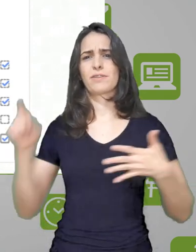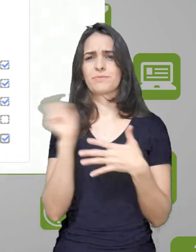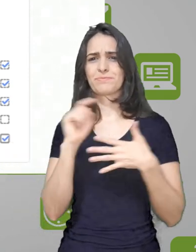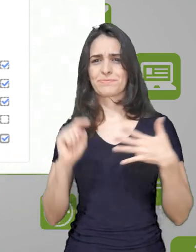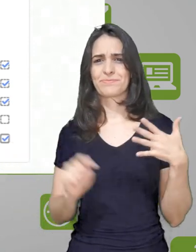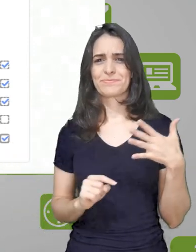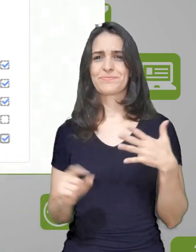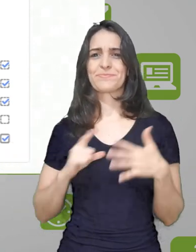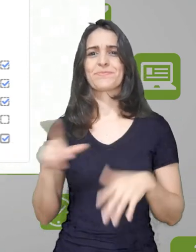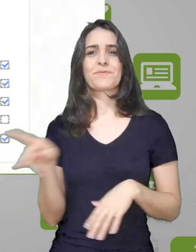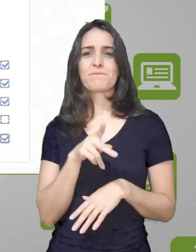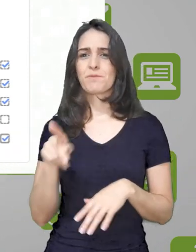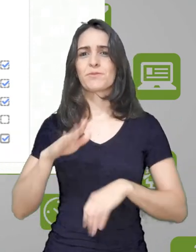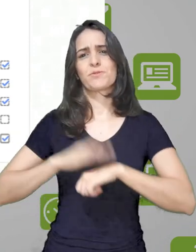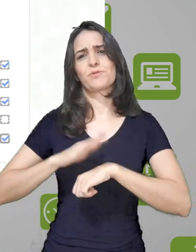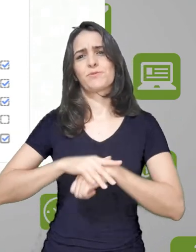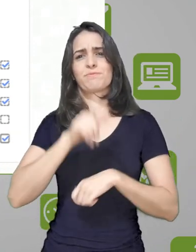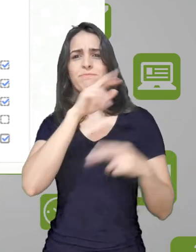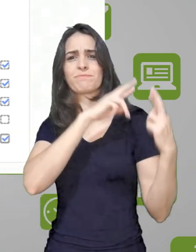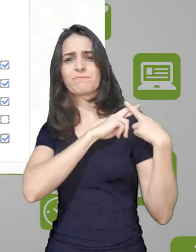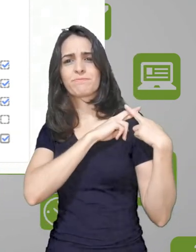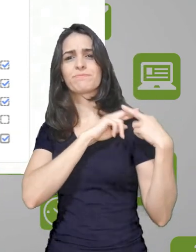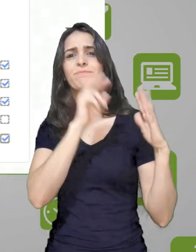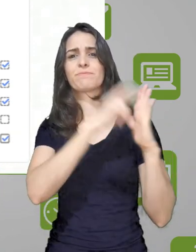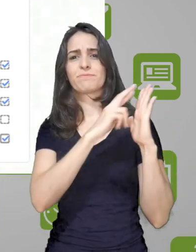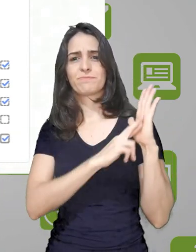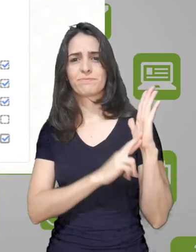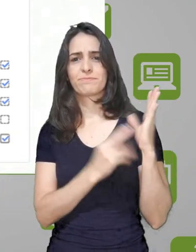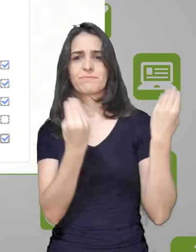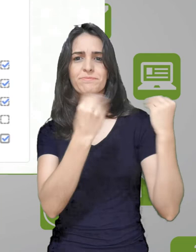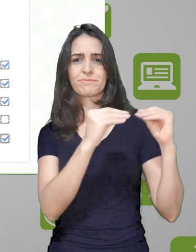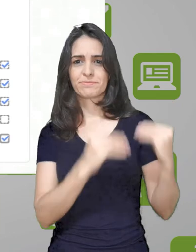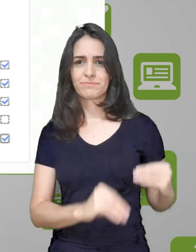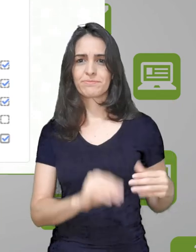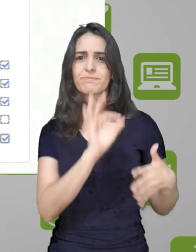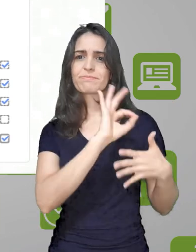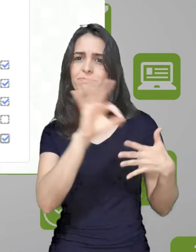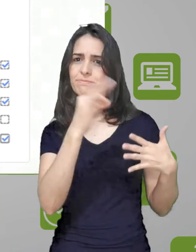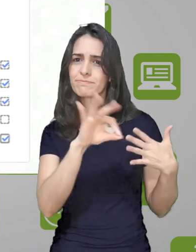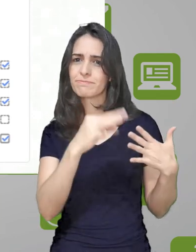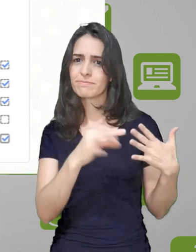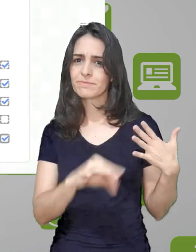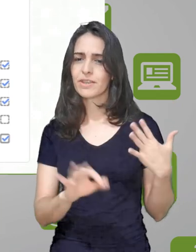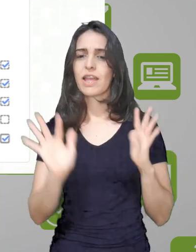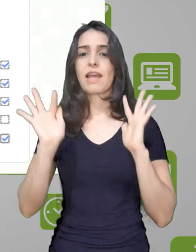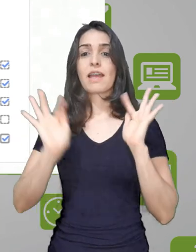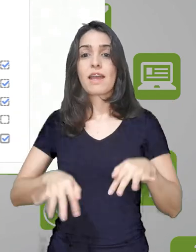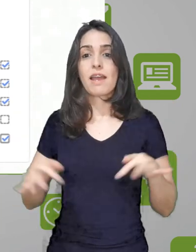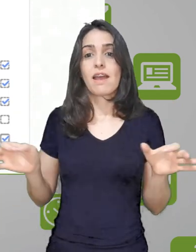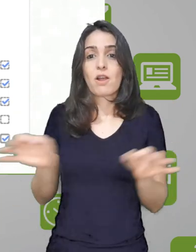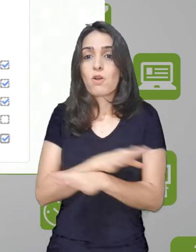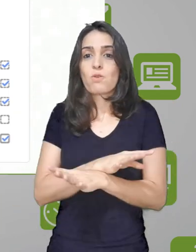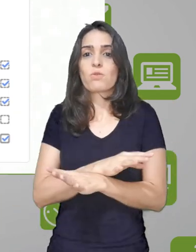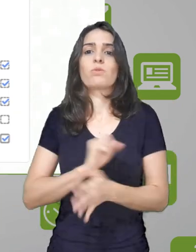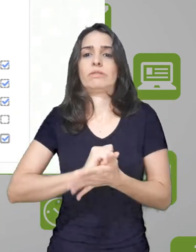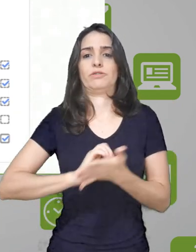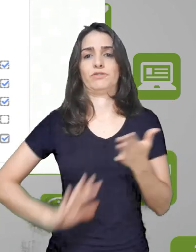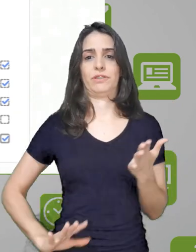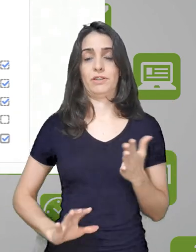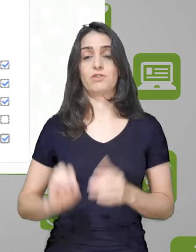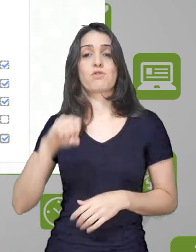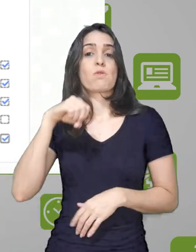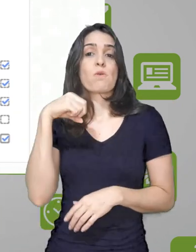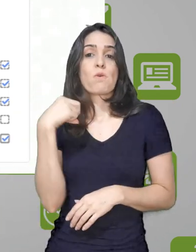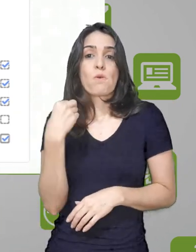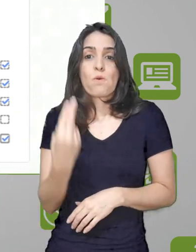comporta uma série de critérios que o professor pode, então, utilizar como critérios de